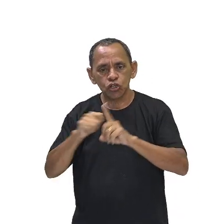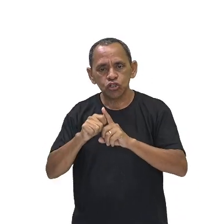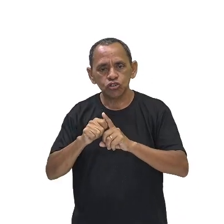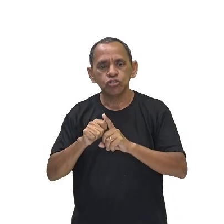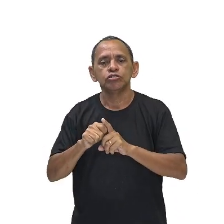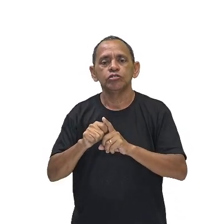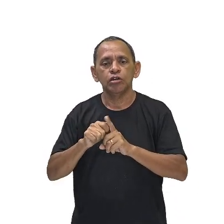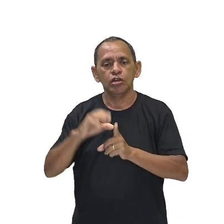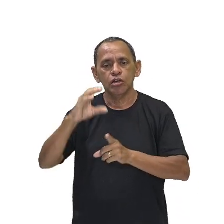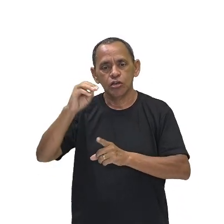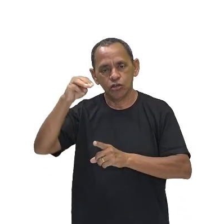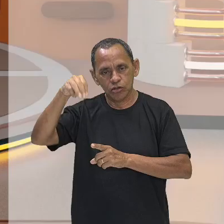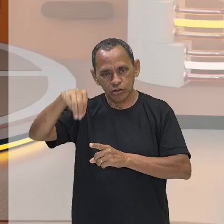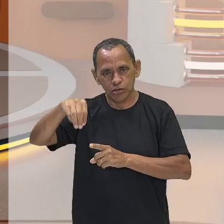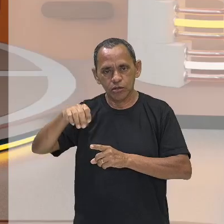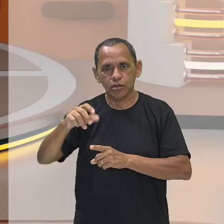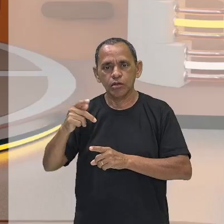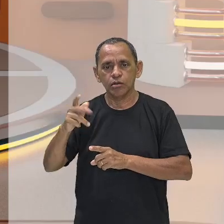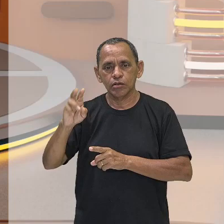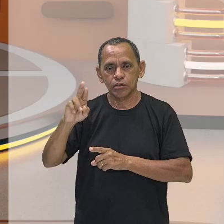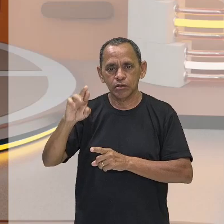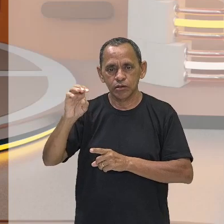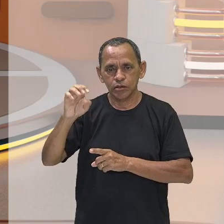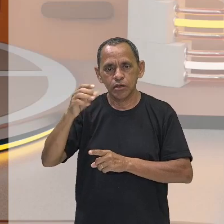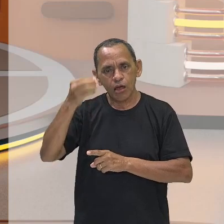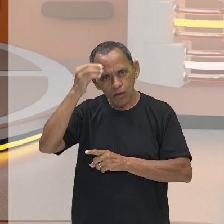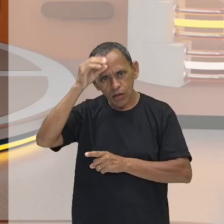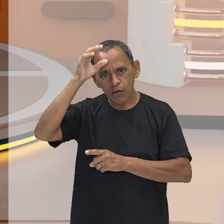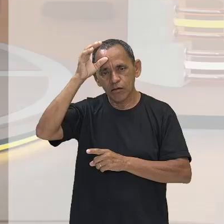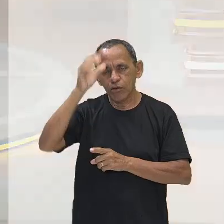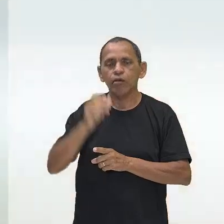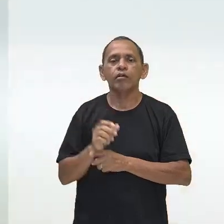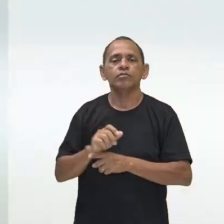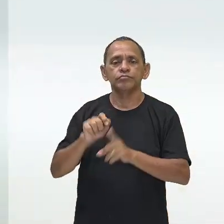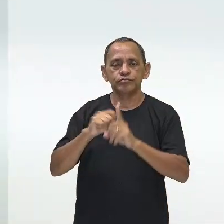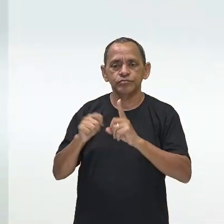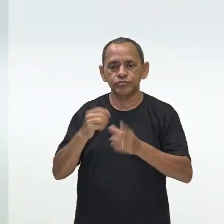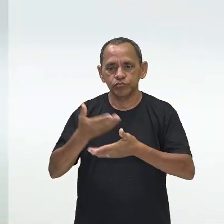Max Weber. Vamos então agora para a nossa aula.